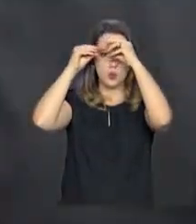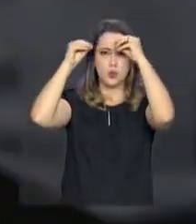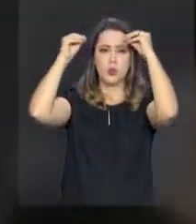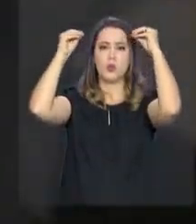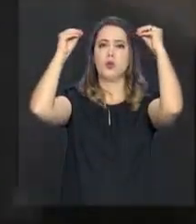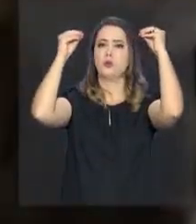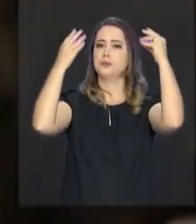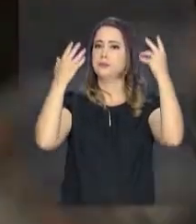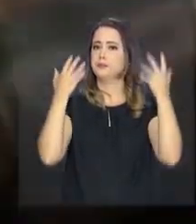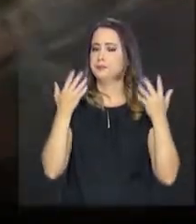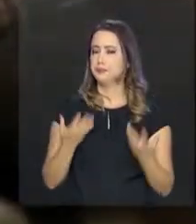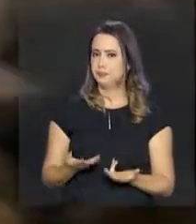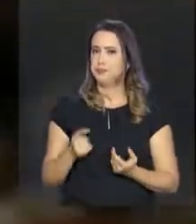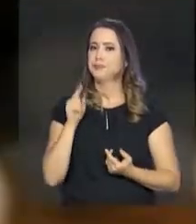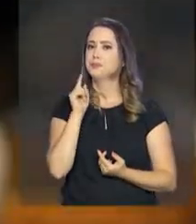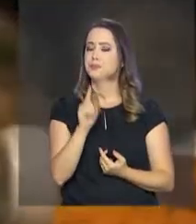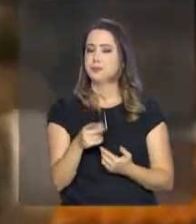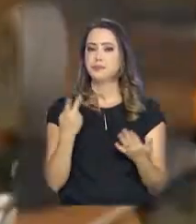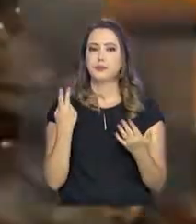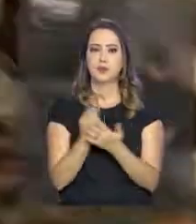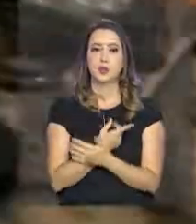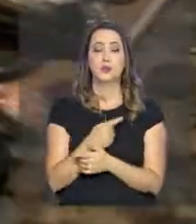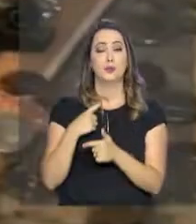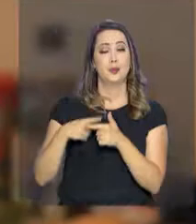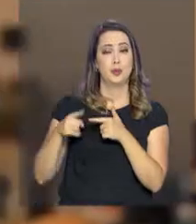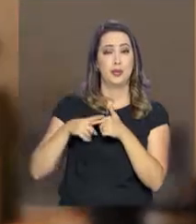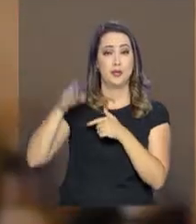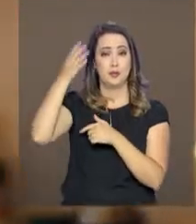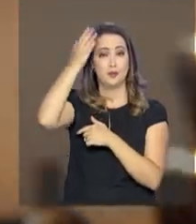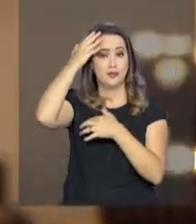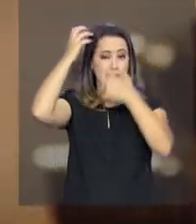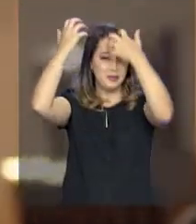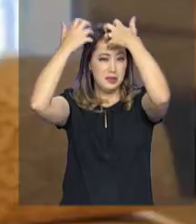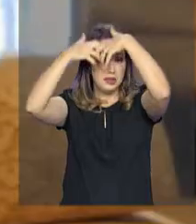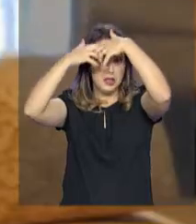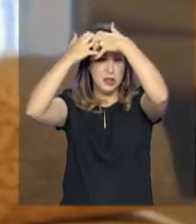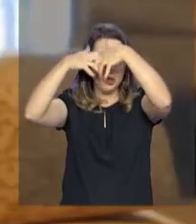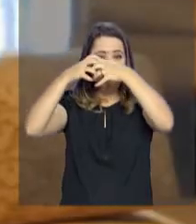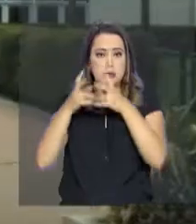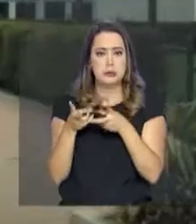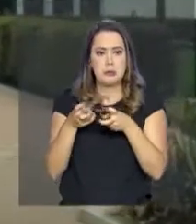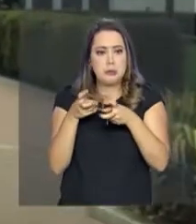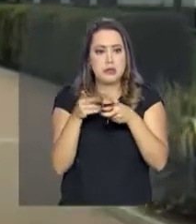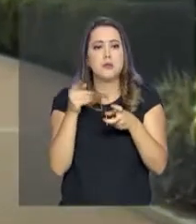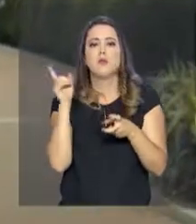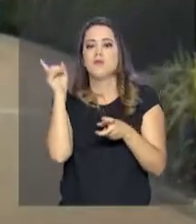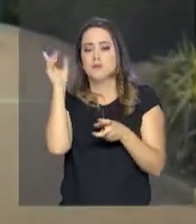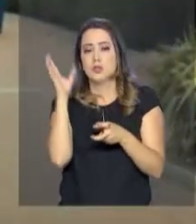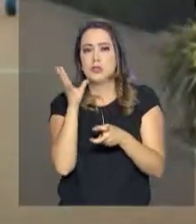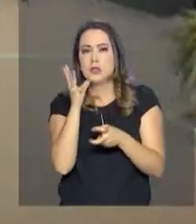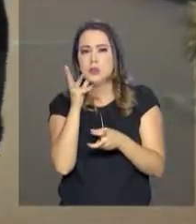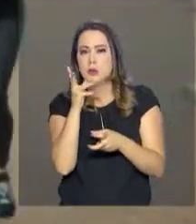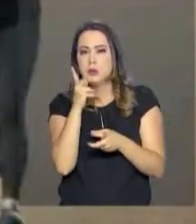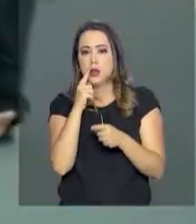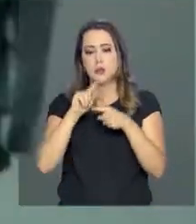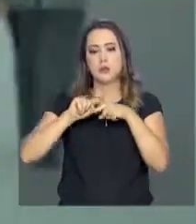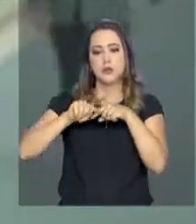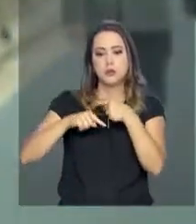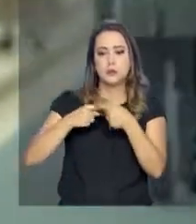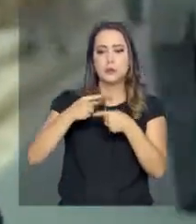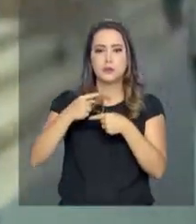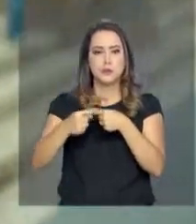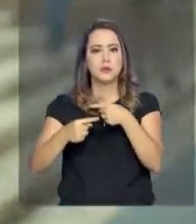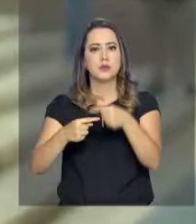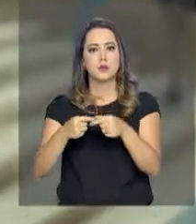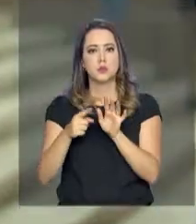de Alzheimer é uma doença que afeta o funcionamento do cérebro. Os sintomas demoram para aparecer, mas vão ficando mais evidentes a